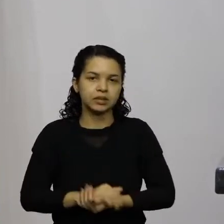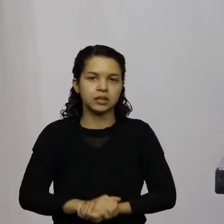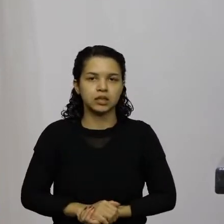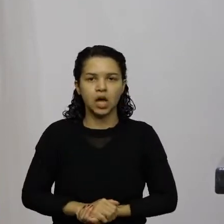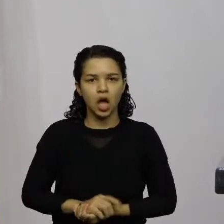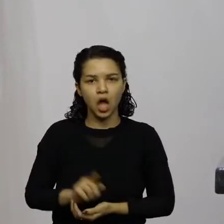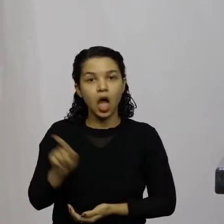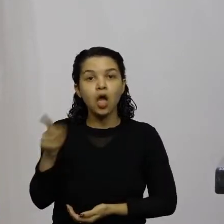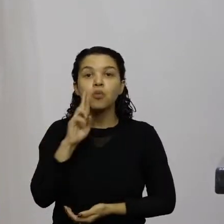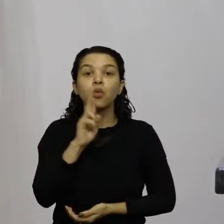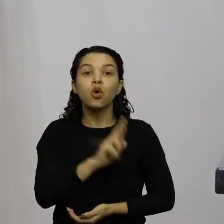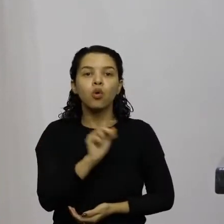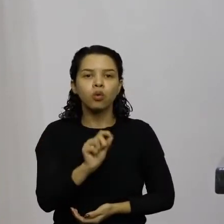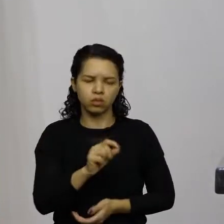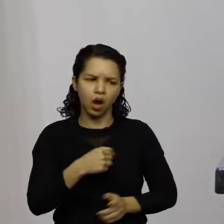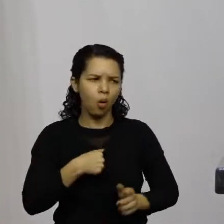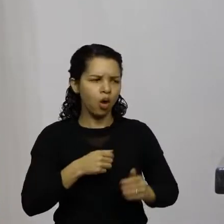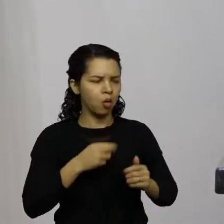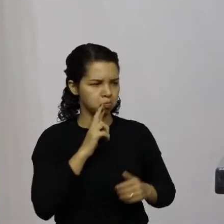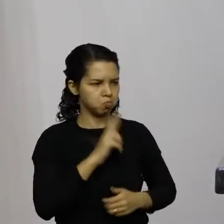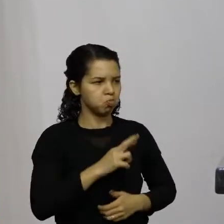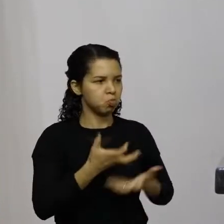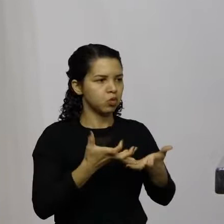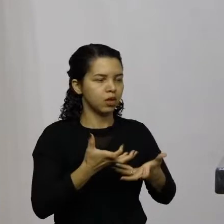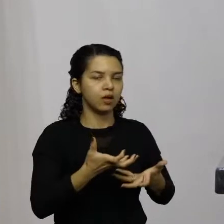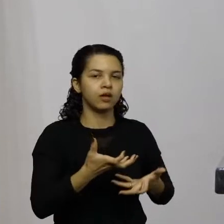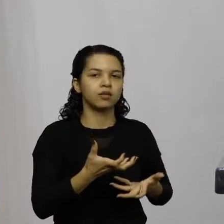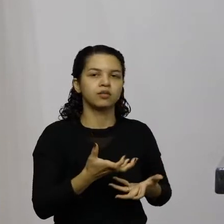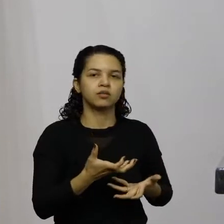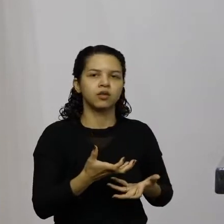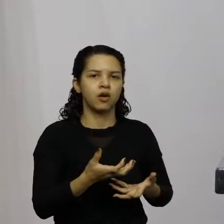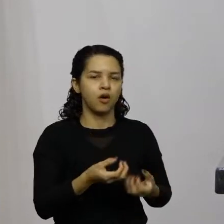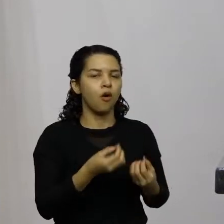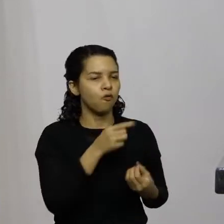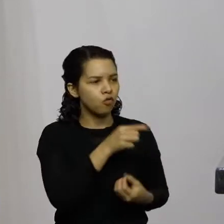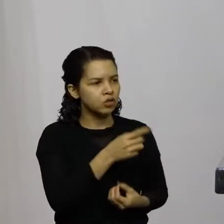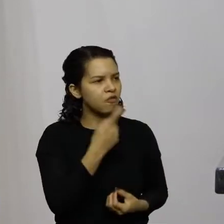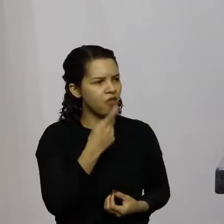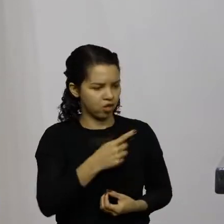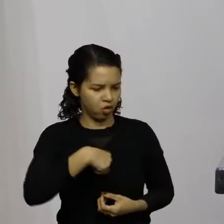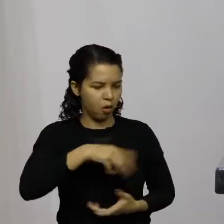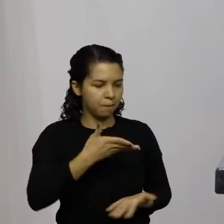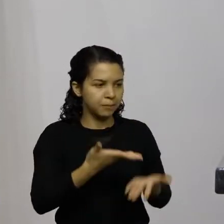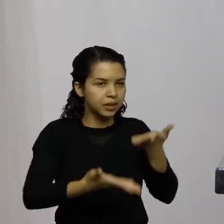faço questão de responder como a senhora diz que nós estamos perdendo